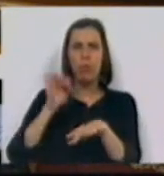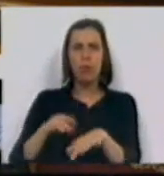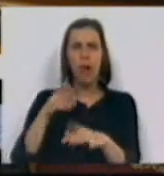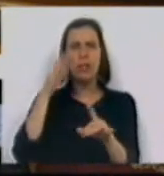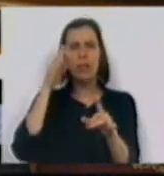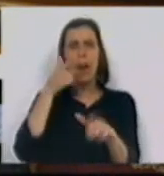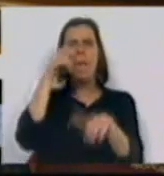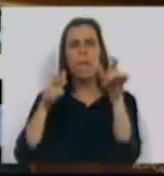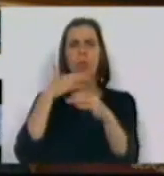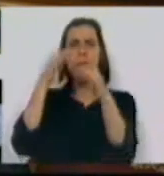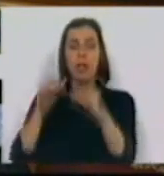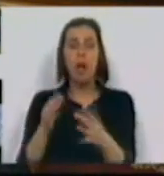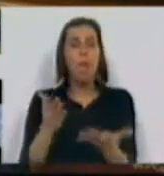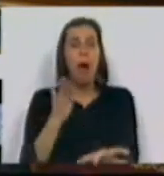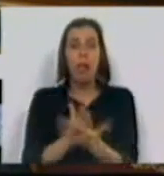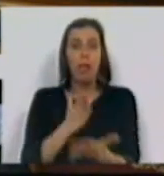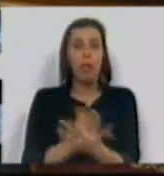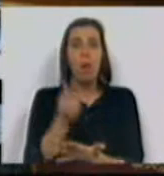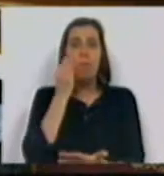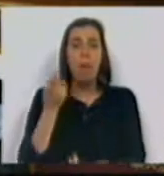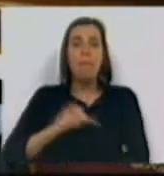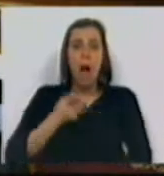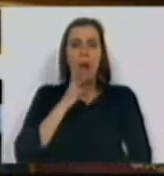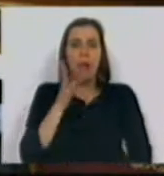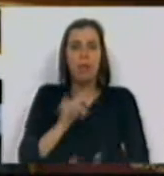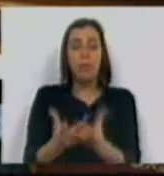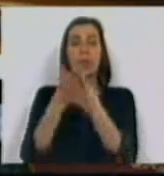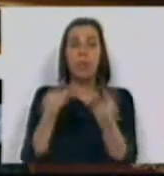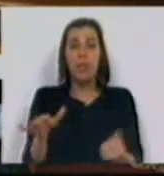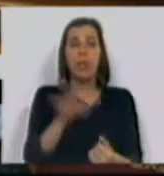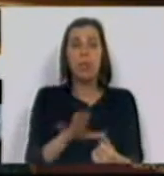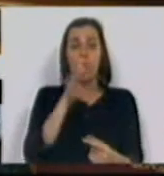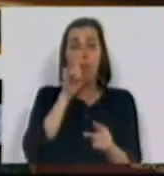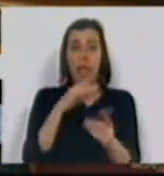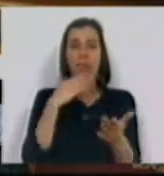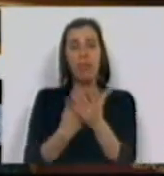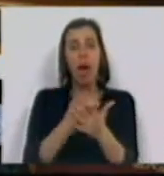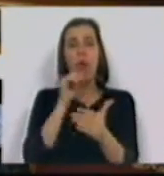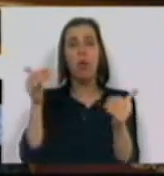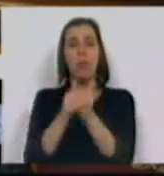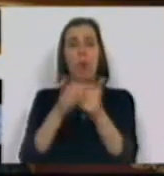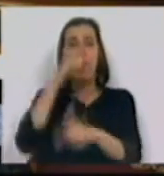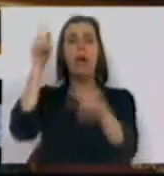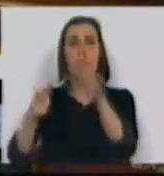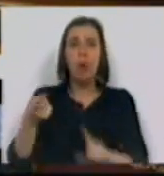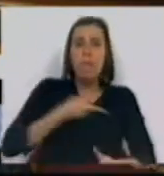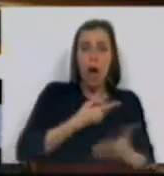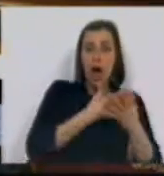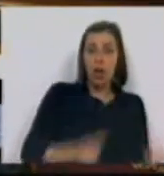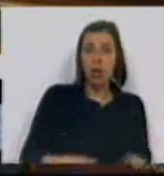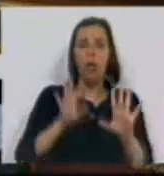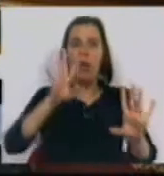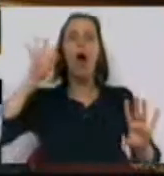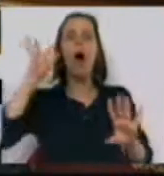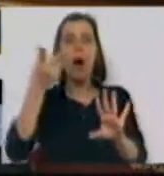concretos, mas é incontornável que nós tentemos resolver situações quando daí resultam a perda de vidas. E aquilo que acontece